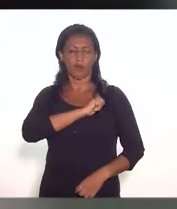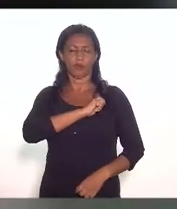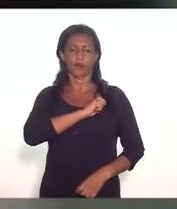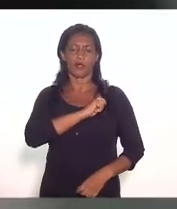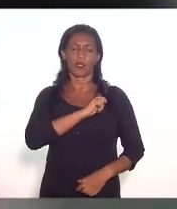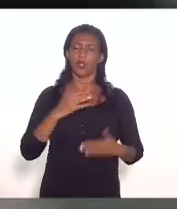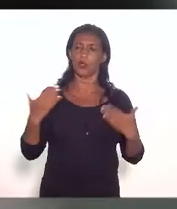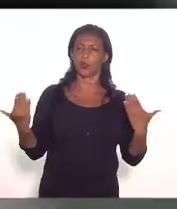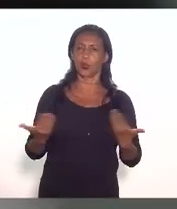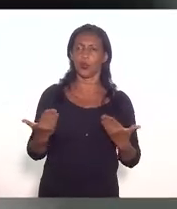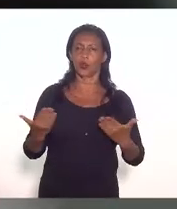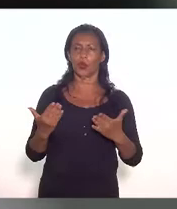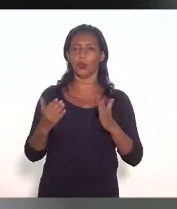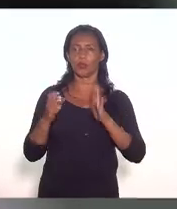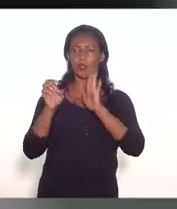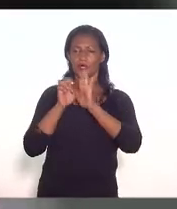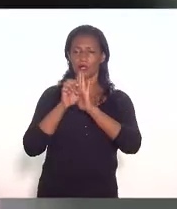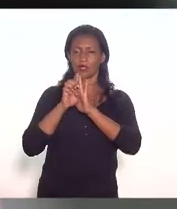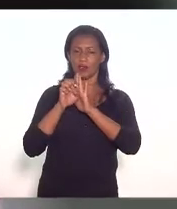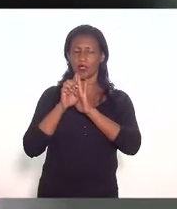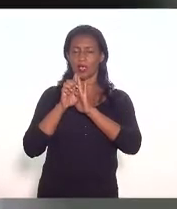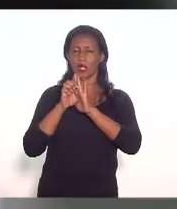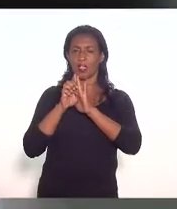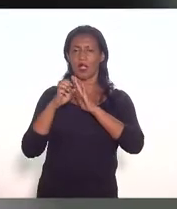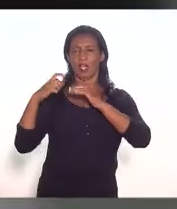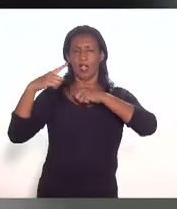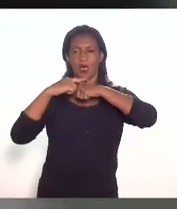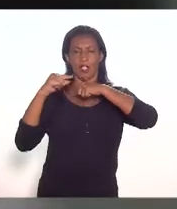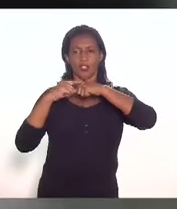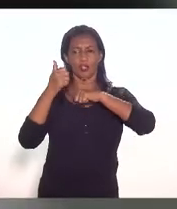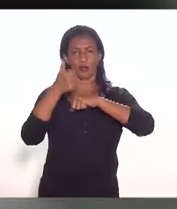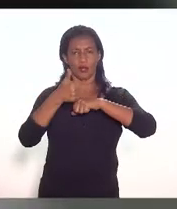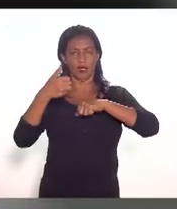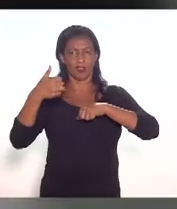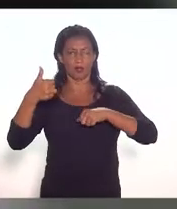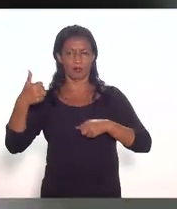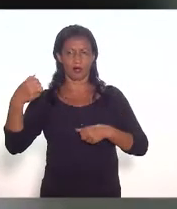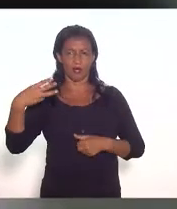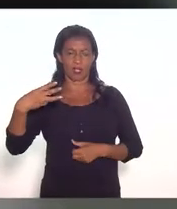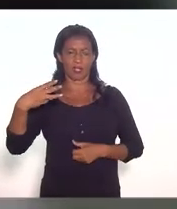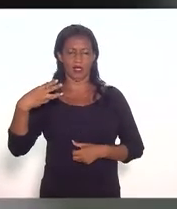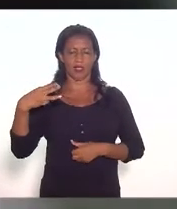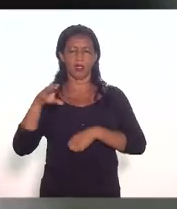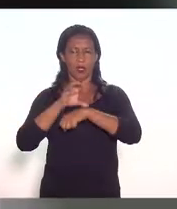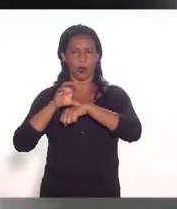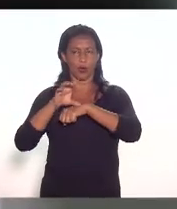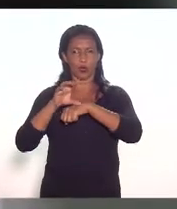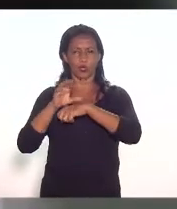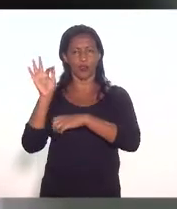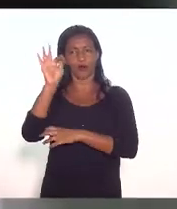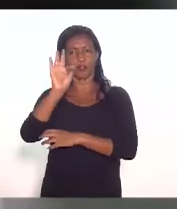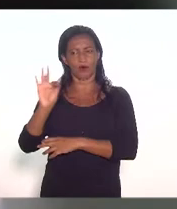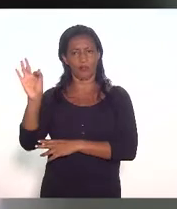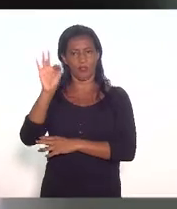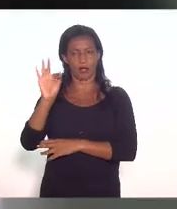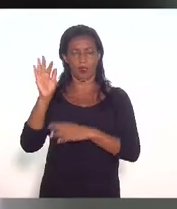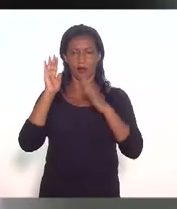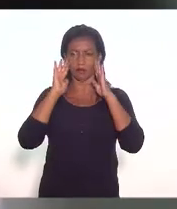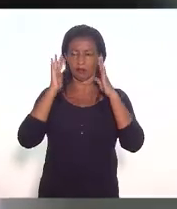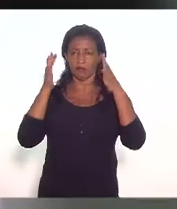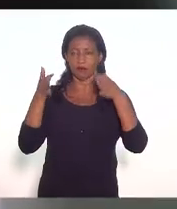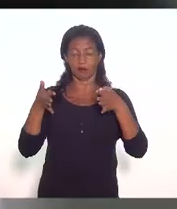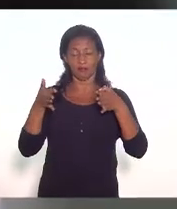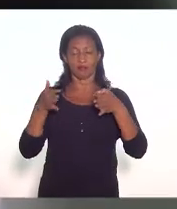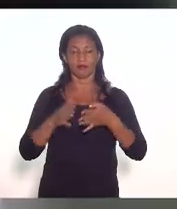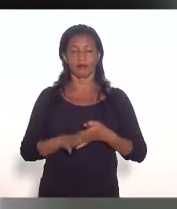com status constitucional o artigo 113 do ADCT da Constituição Federal então chamo a atenção de vossas